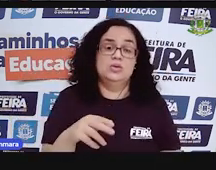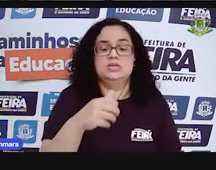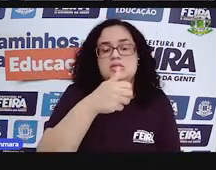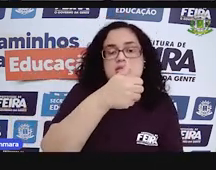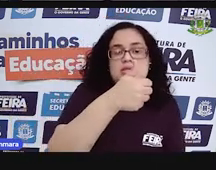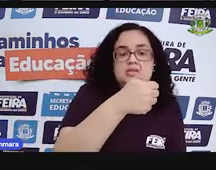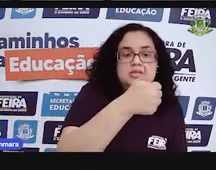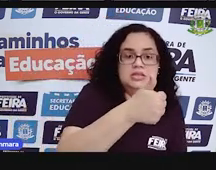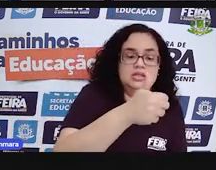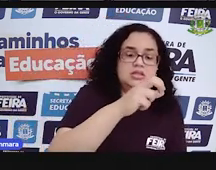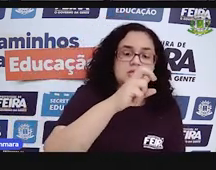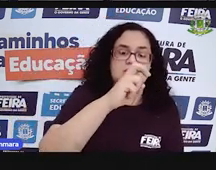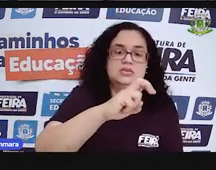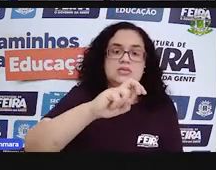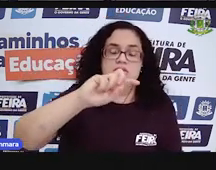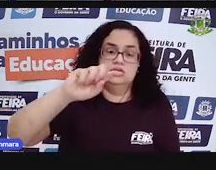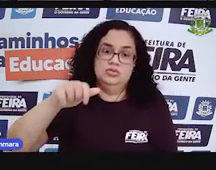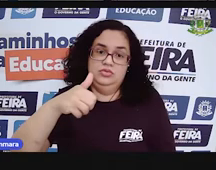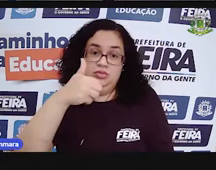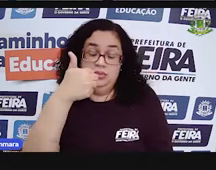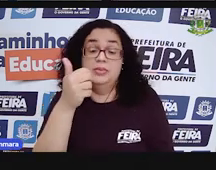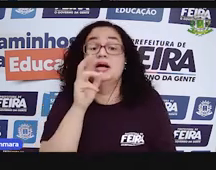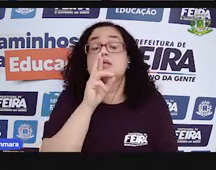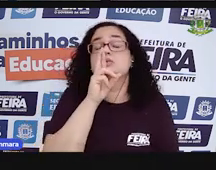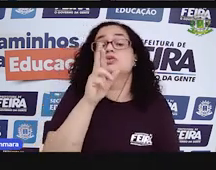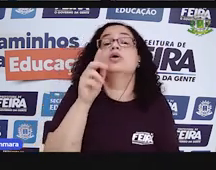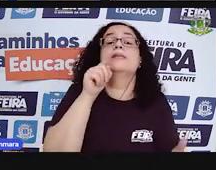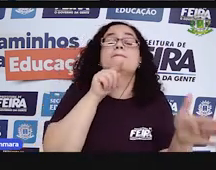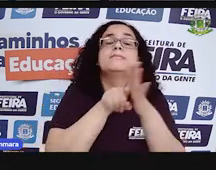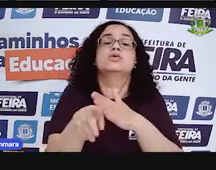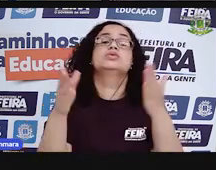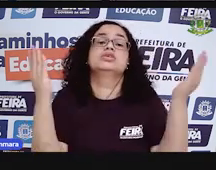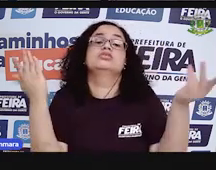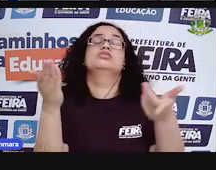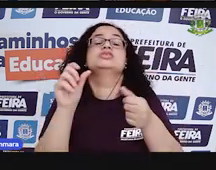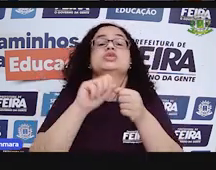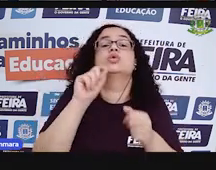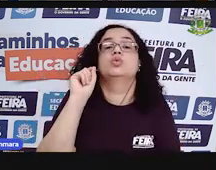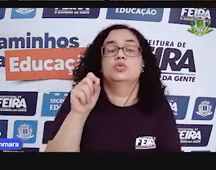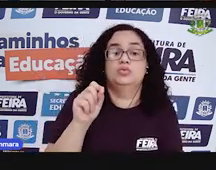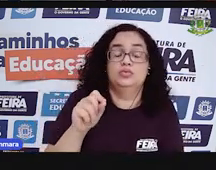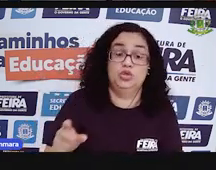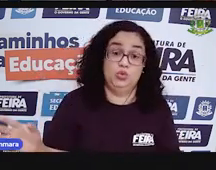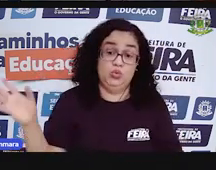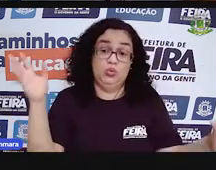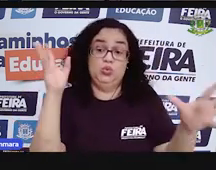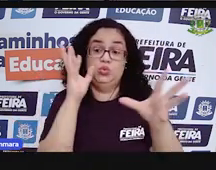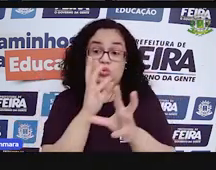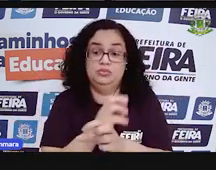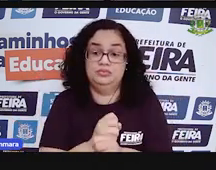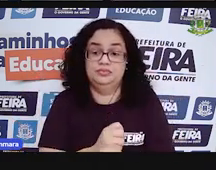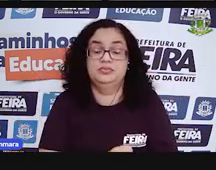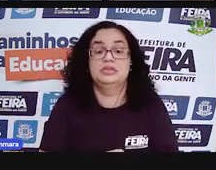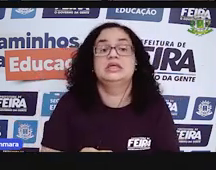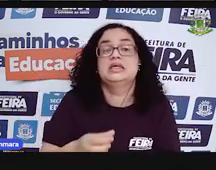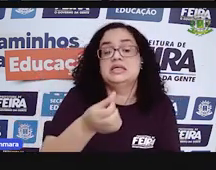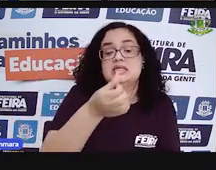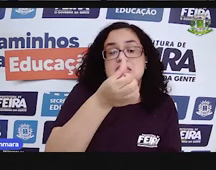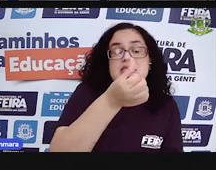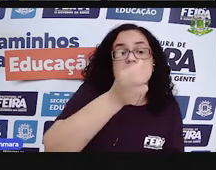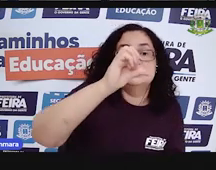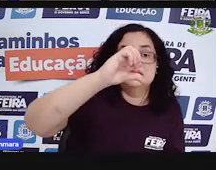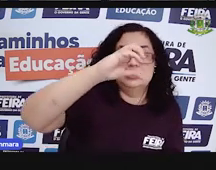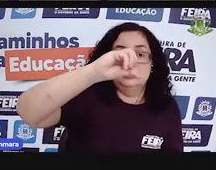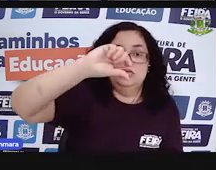cinco vírgula um. E pra responder a pergunta, o que é que a gente faz agora? A gente vai pegar o total que é seiscentos e noventa